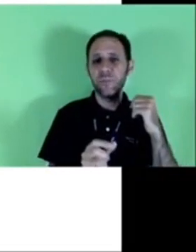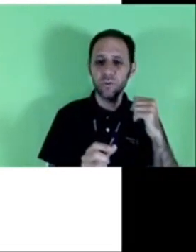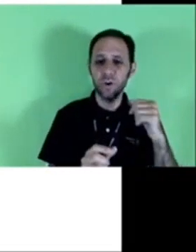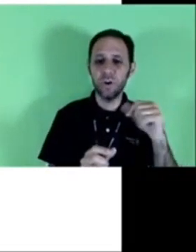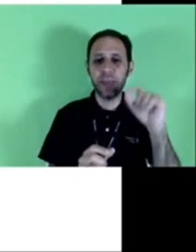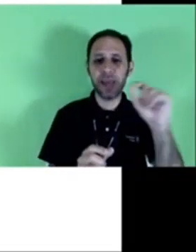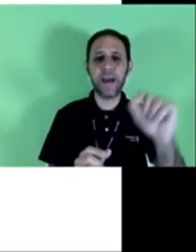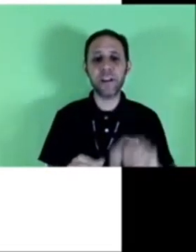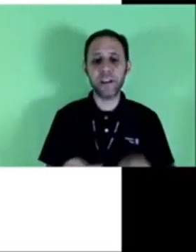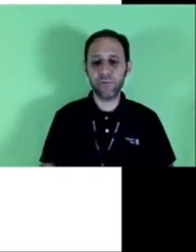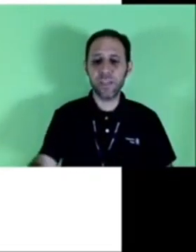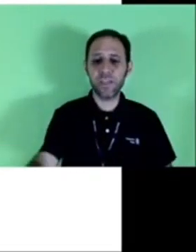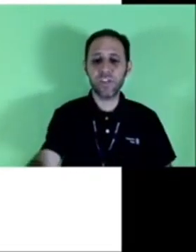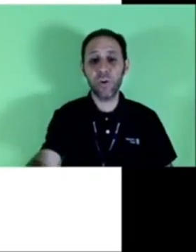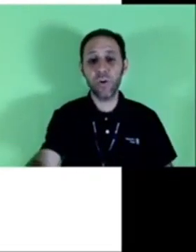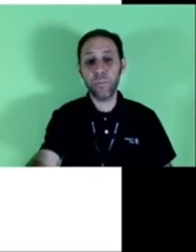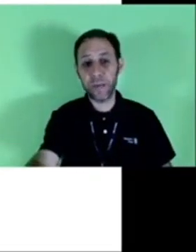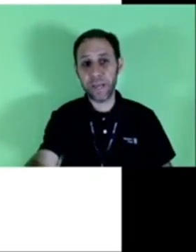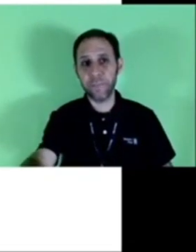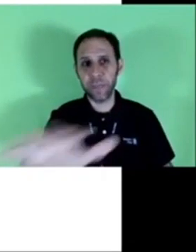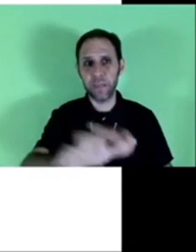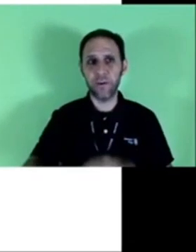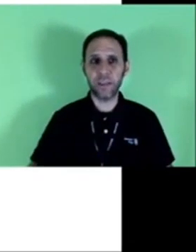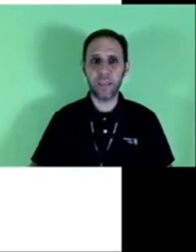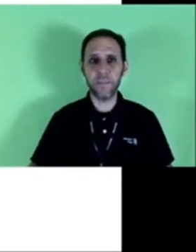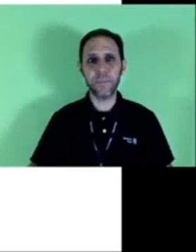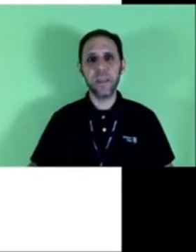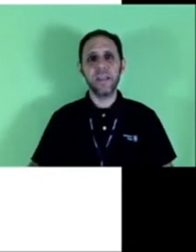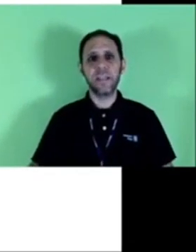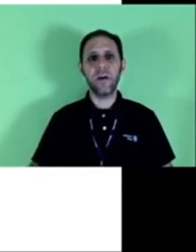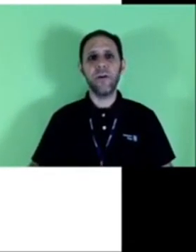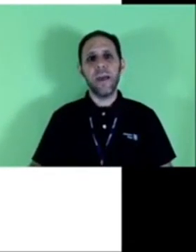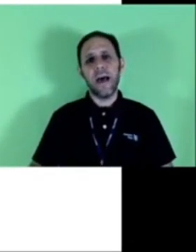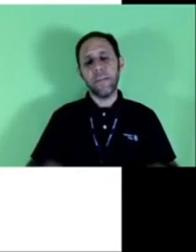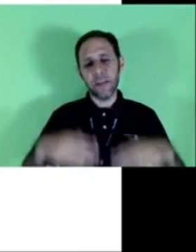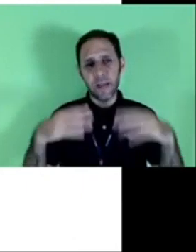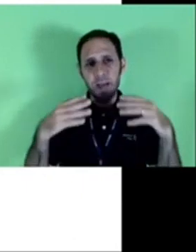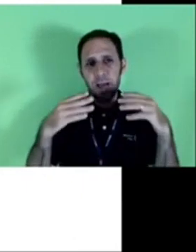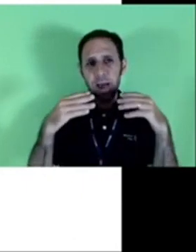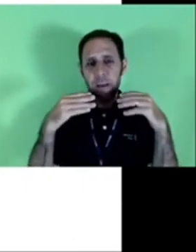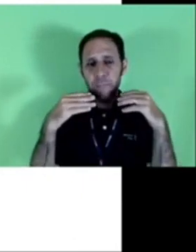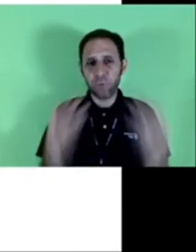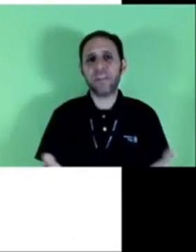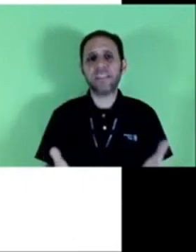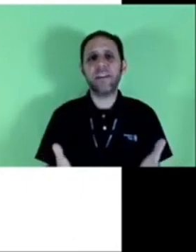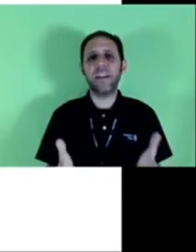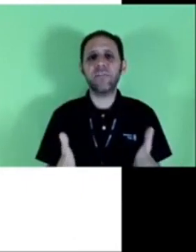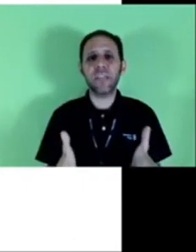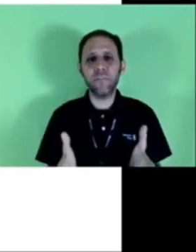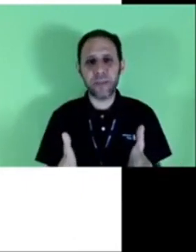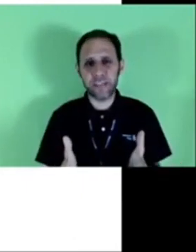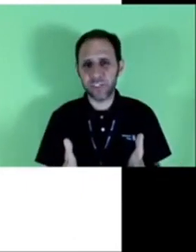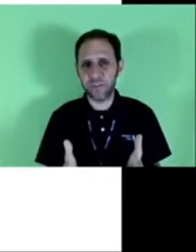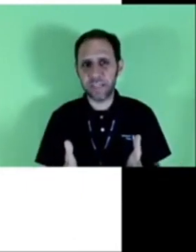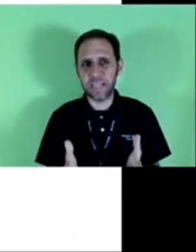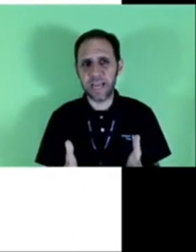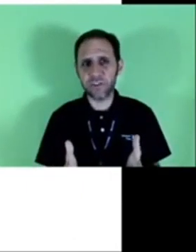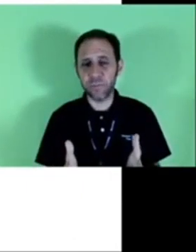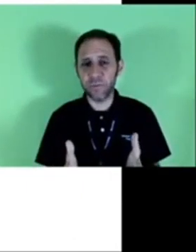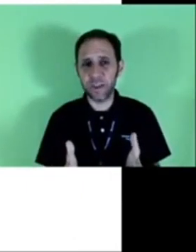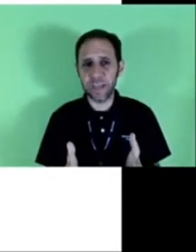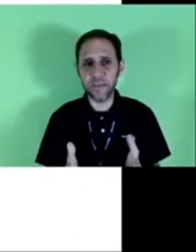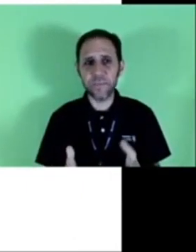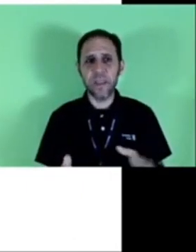no meu nome, é a mercadoria que chegou para mim, ok? Então, a procuração não tem prazo de